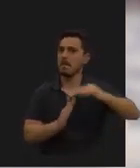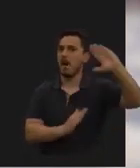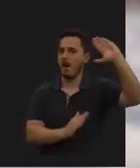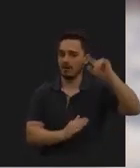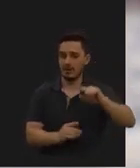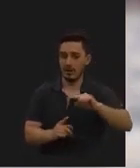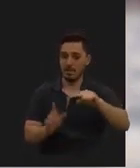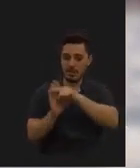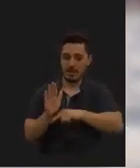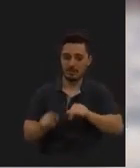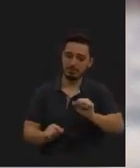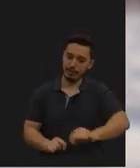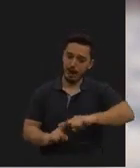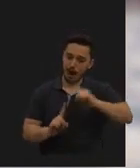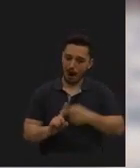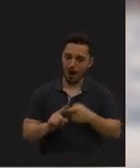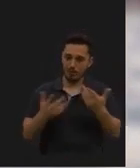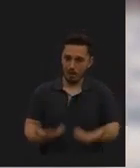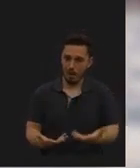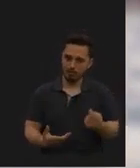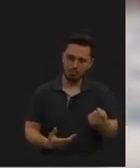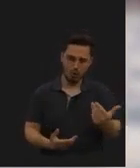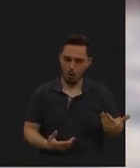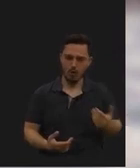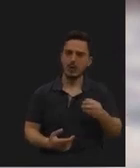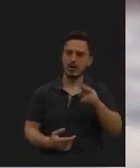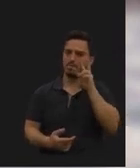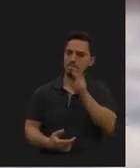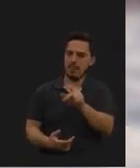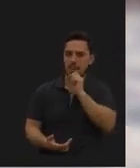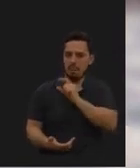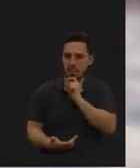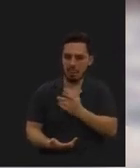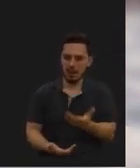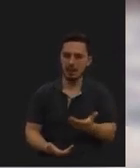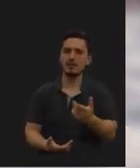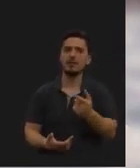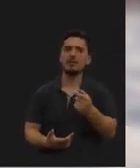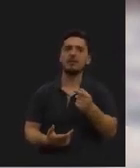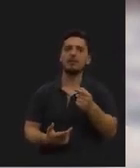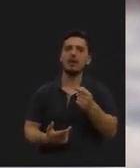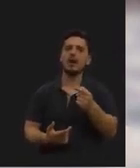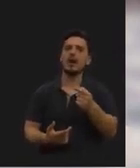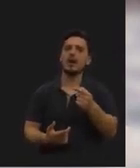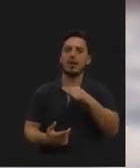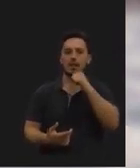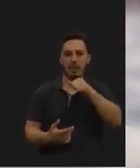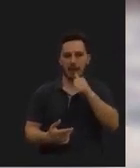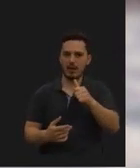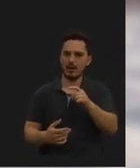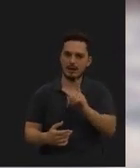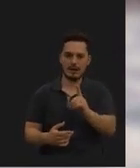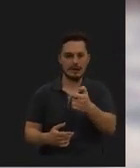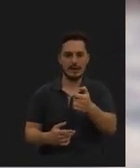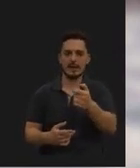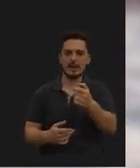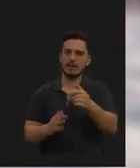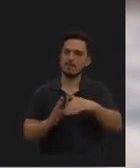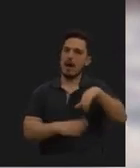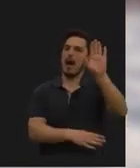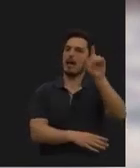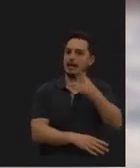são deste ano e nós podemos ver, são agora recentes, nós podemos ver que estão a ser constantemente ultrapassados os 60 decibéis.